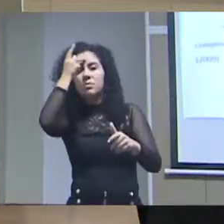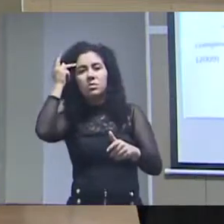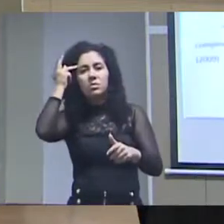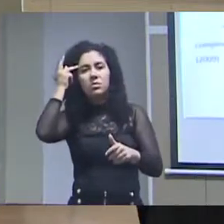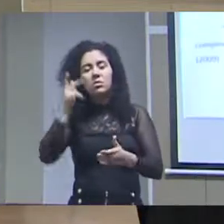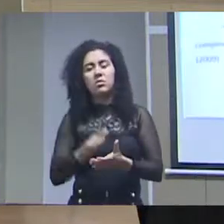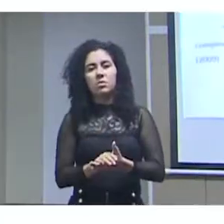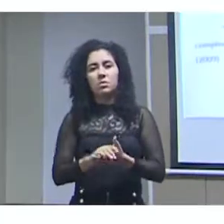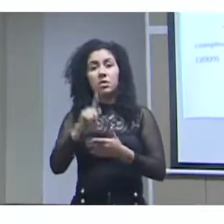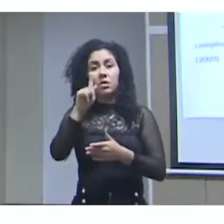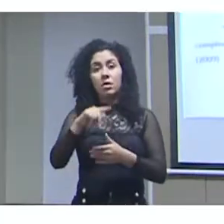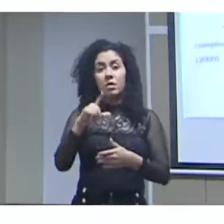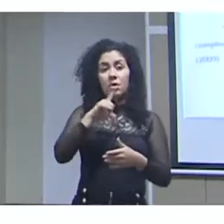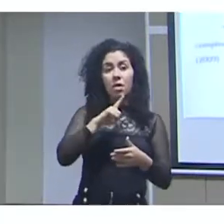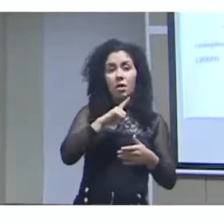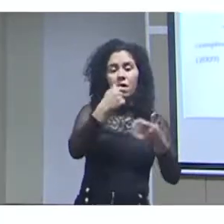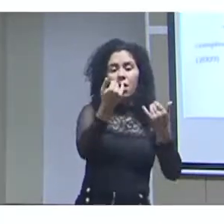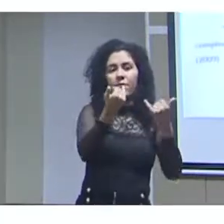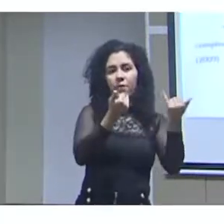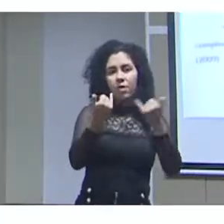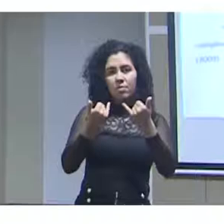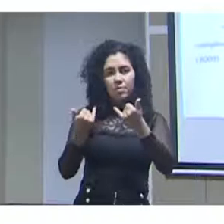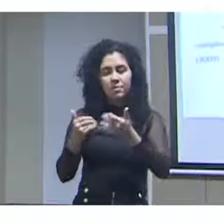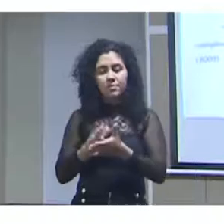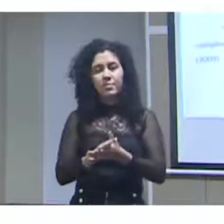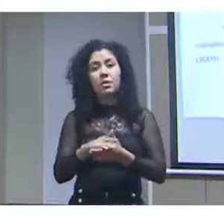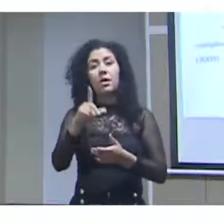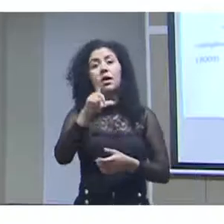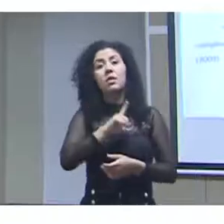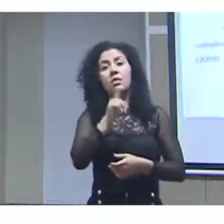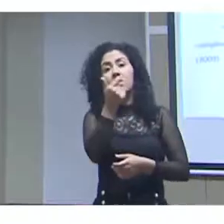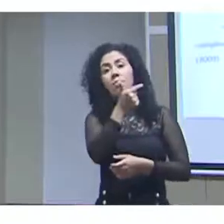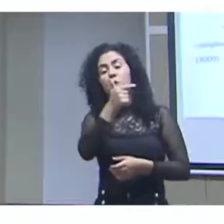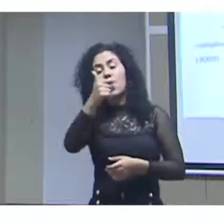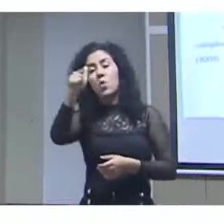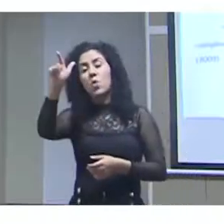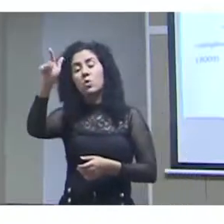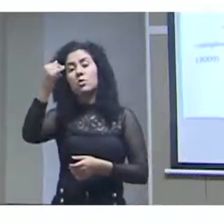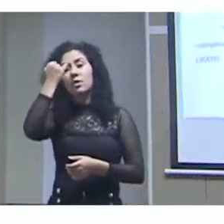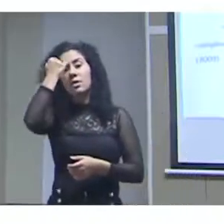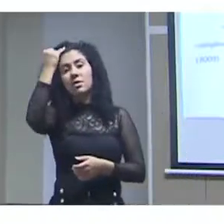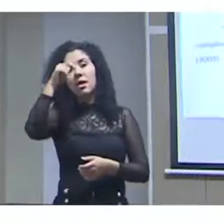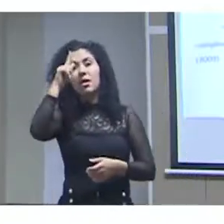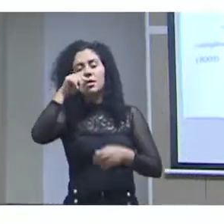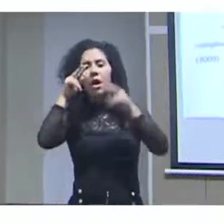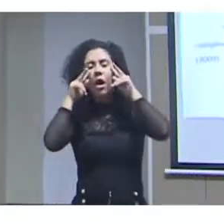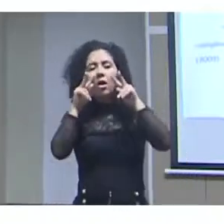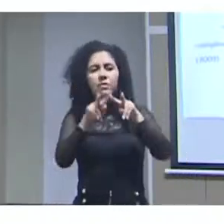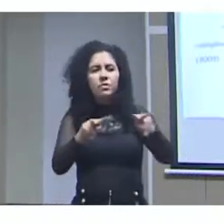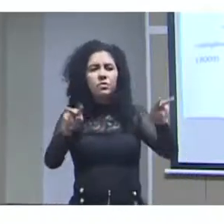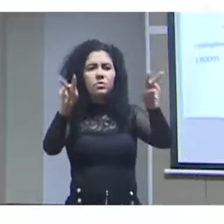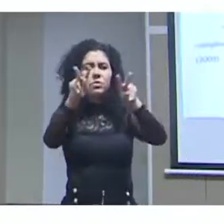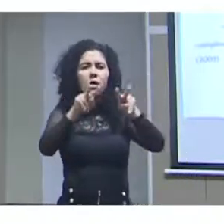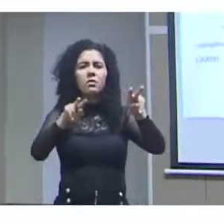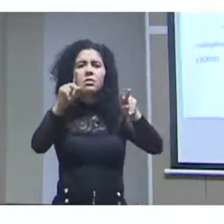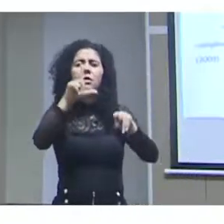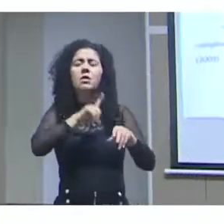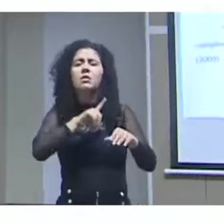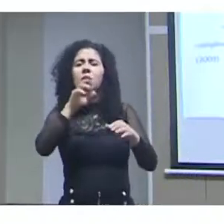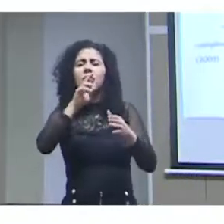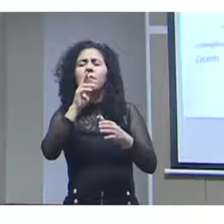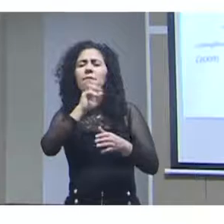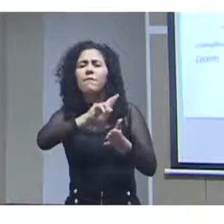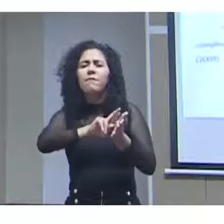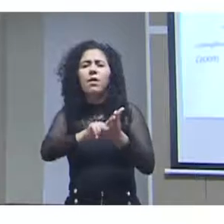apropriação social da informação. Nesse contexto, aqui entra a ideia da visualização, porque a visualização tem características que,